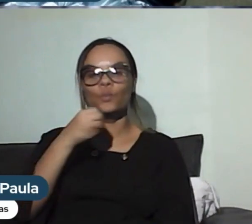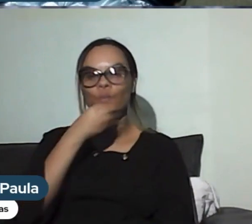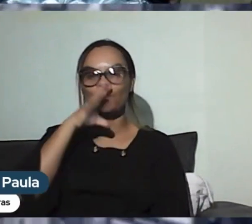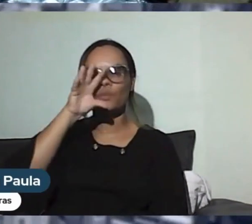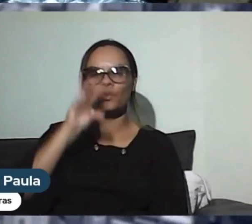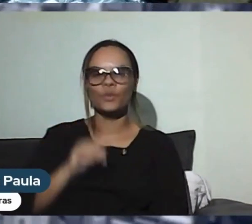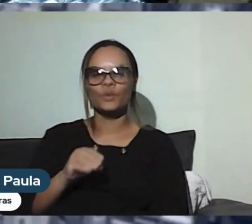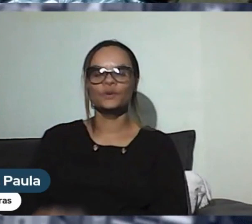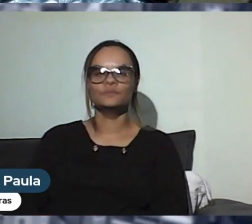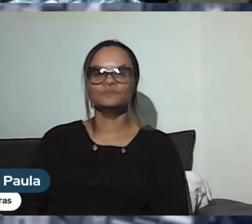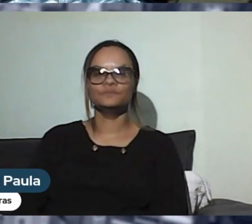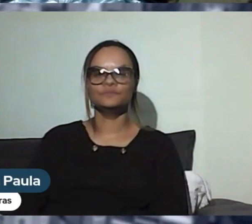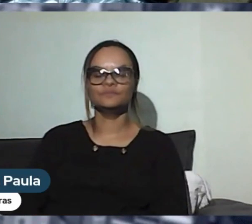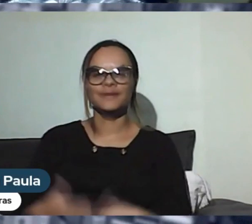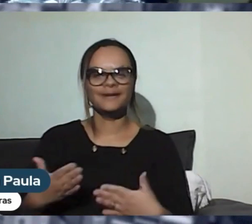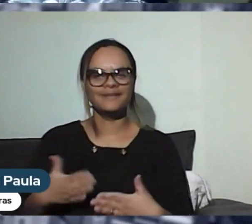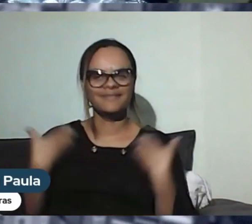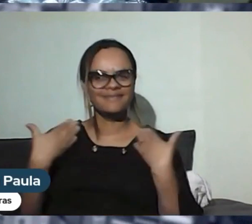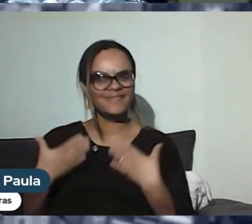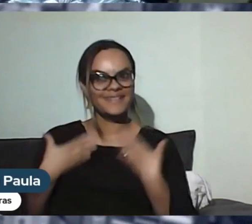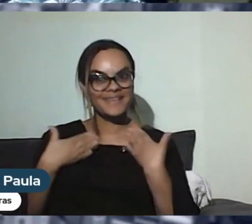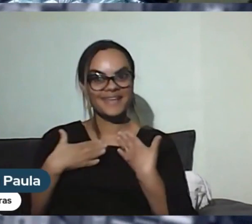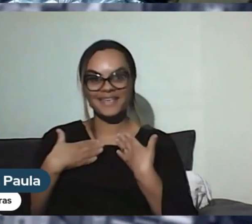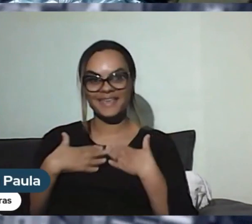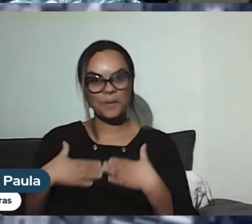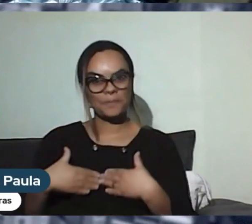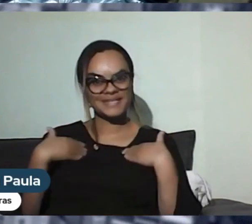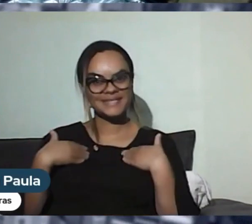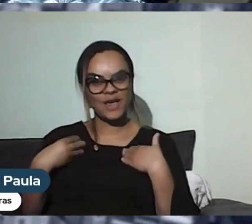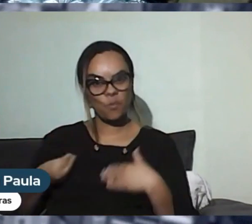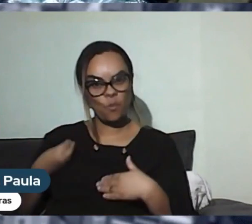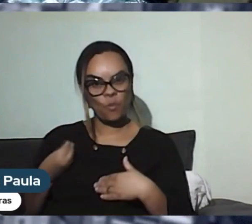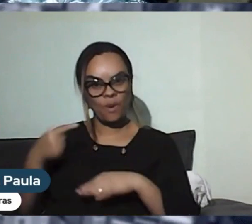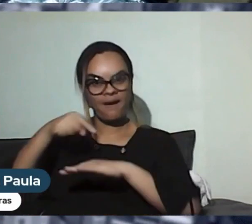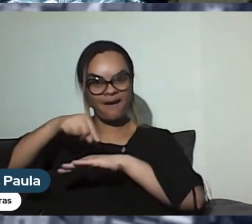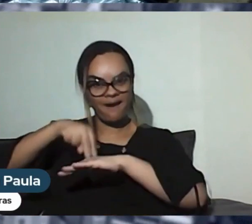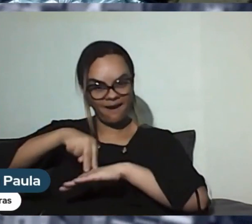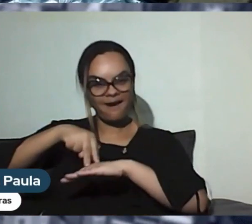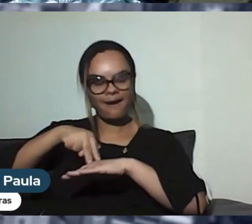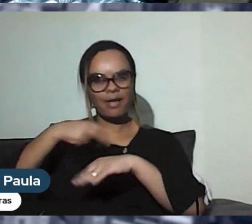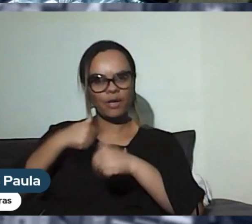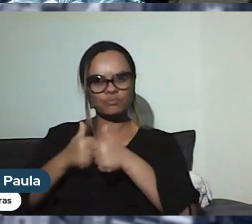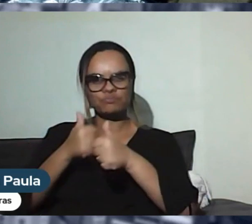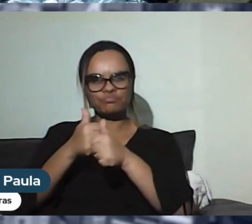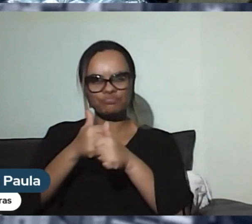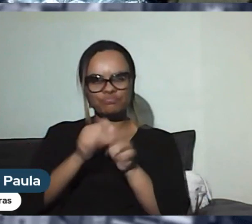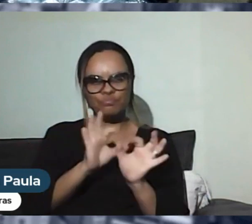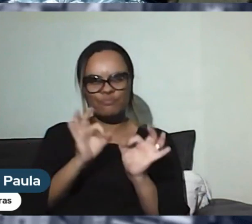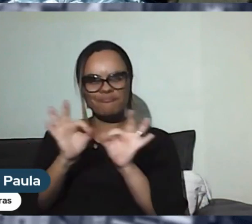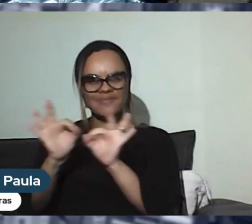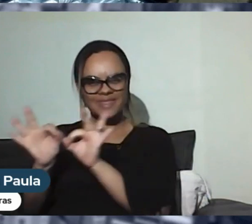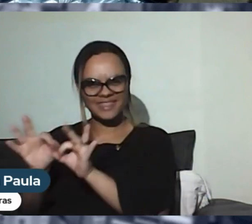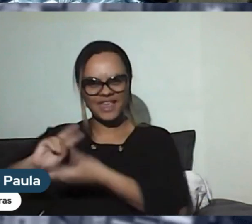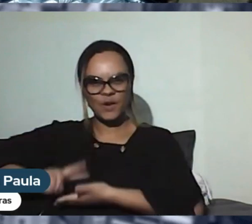muito bem-vindo. Que alegria estar com você aqui, a gente que tem acompanhado todo esse seu processo. Muito obrigado. Seja bem-vindo,